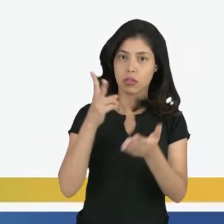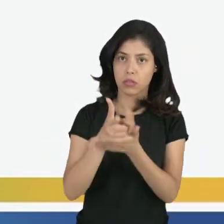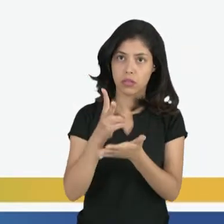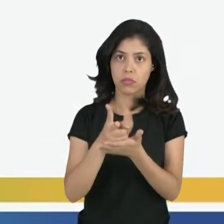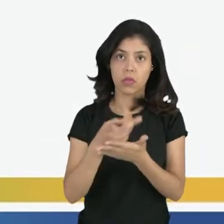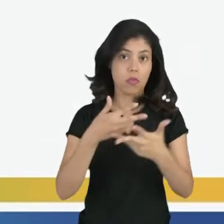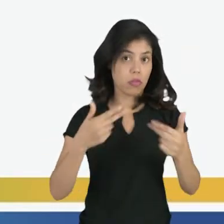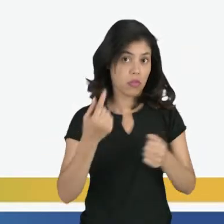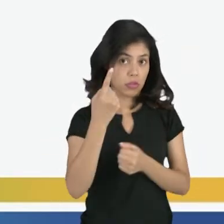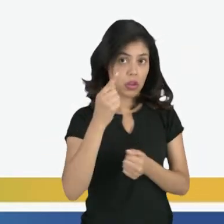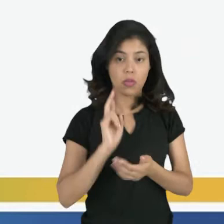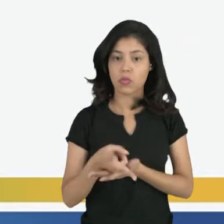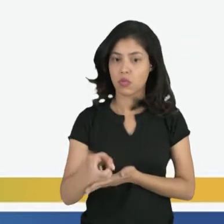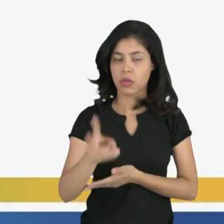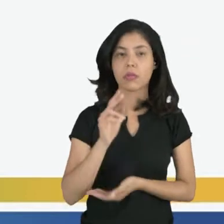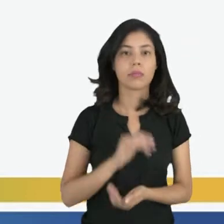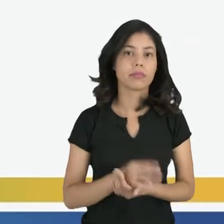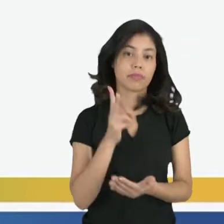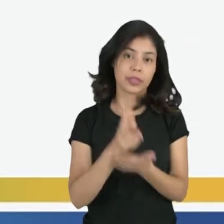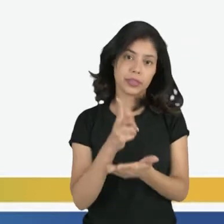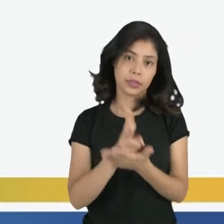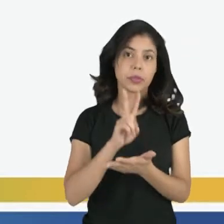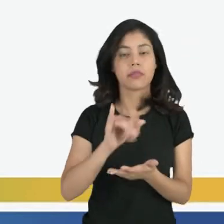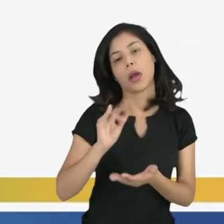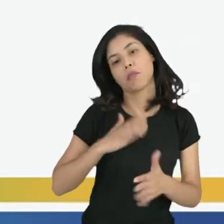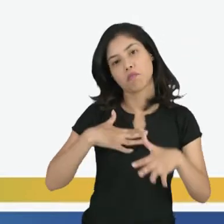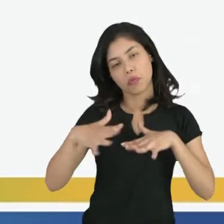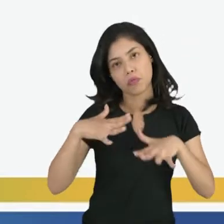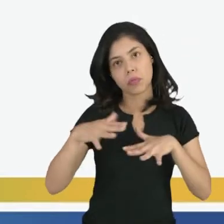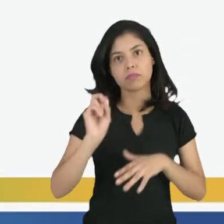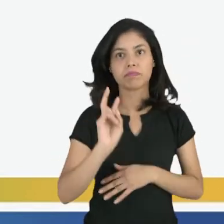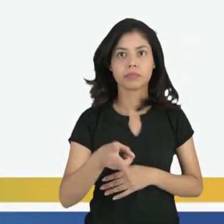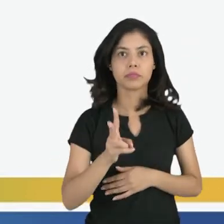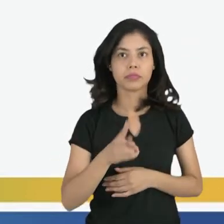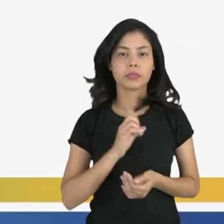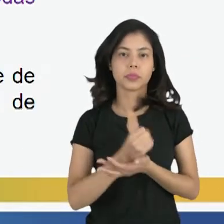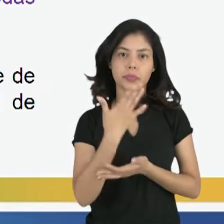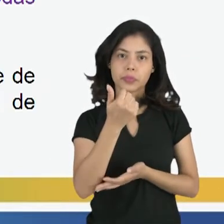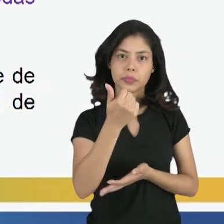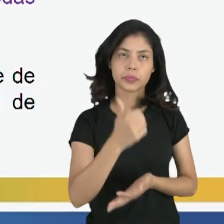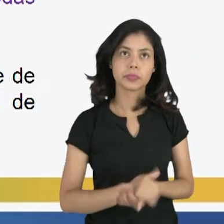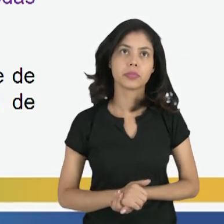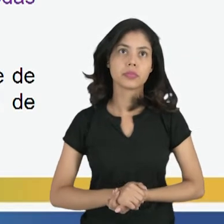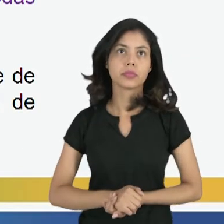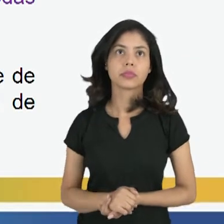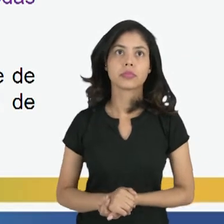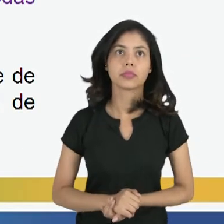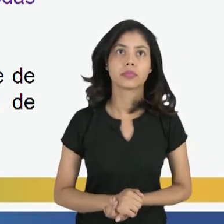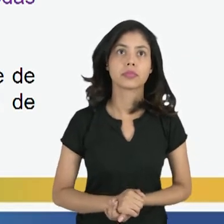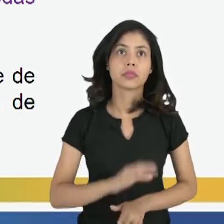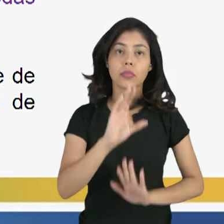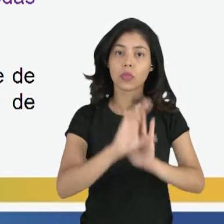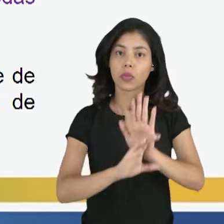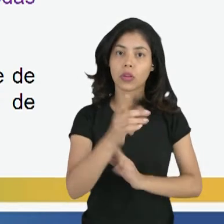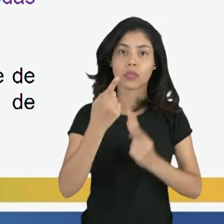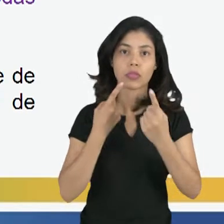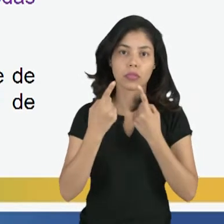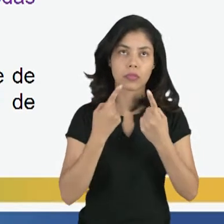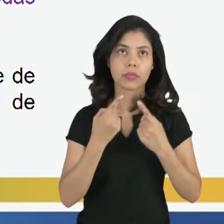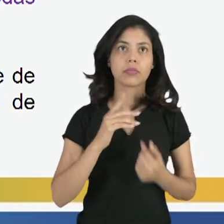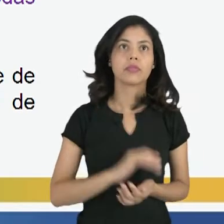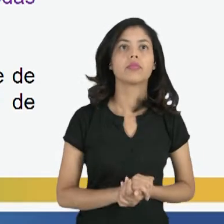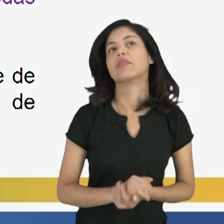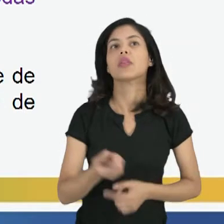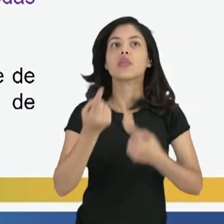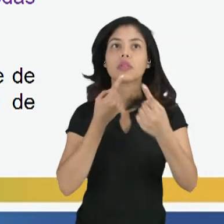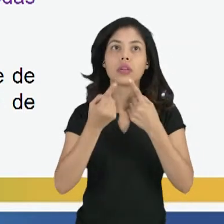Uma coisa não permanece pra sempre, ela está em constante movimento. Tá bom, gente? Então, vamos continuar. O conceito de dialética.